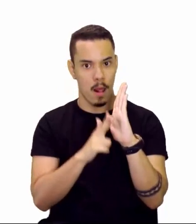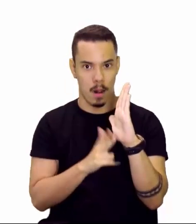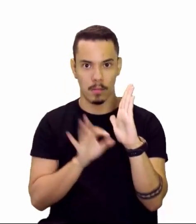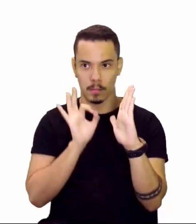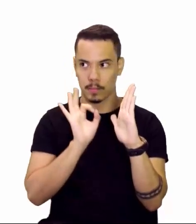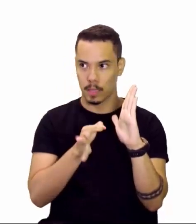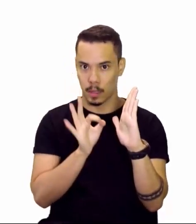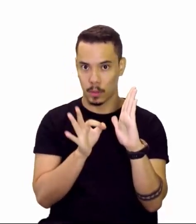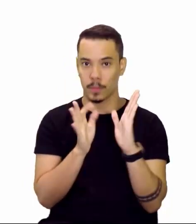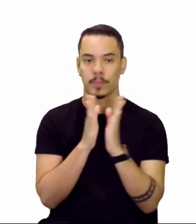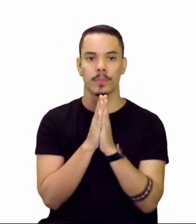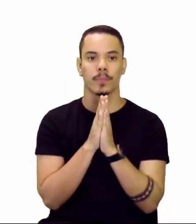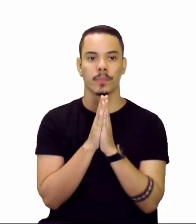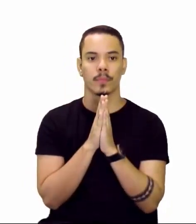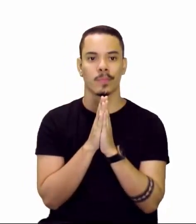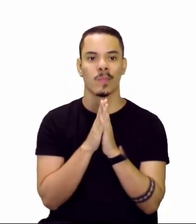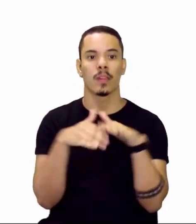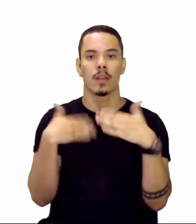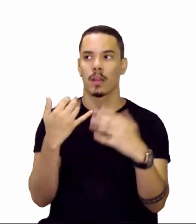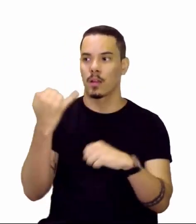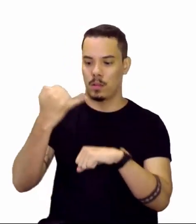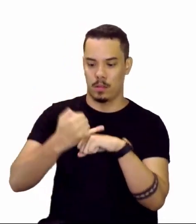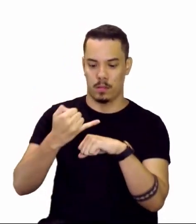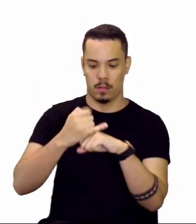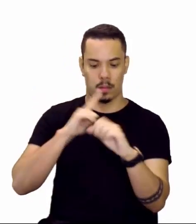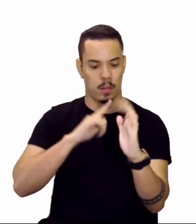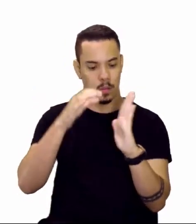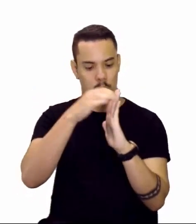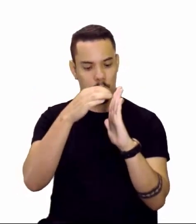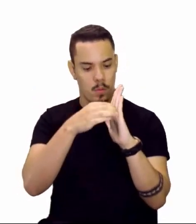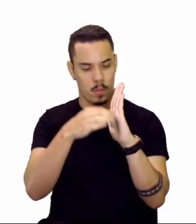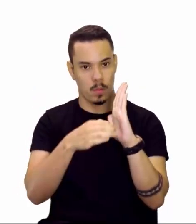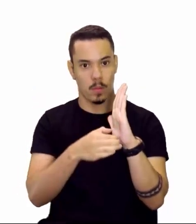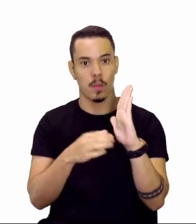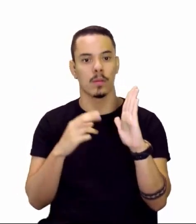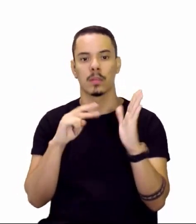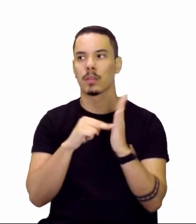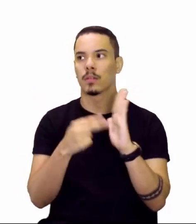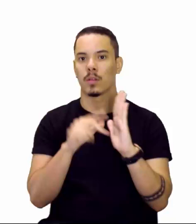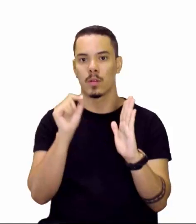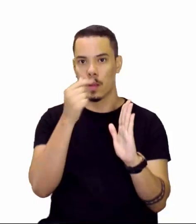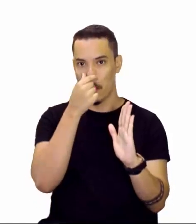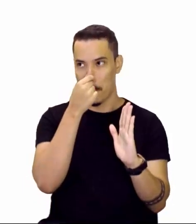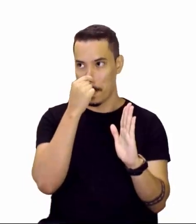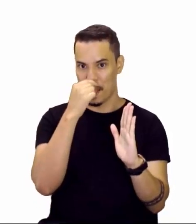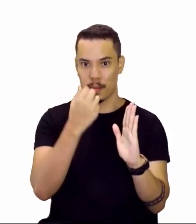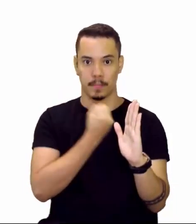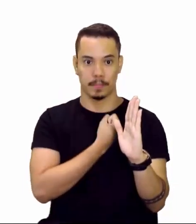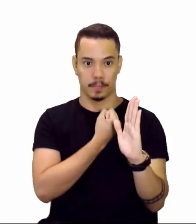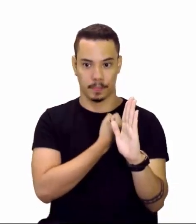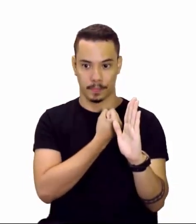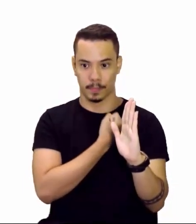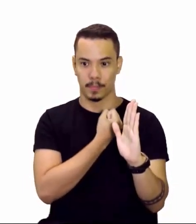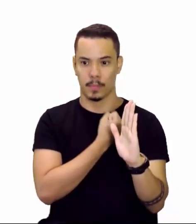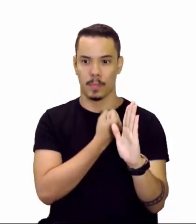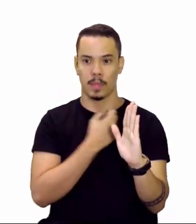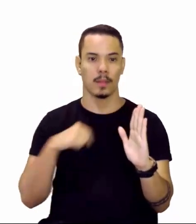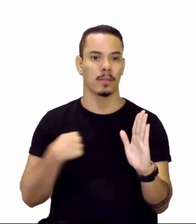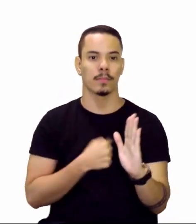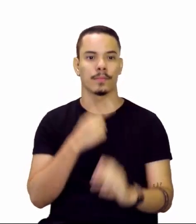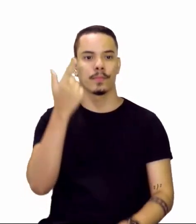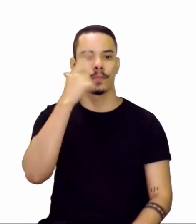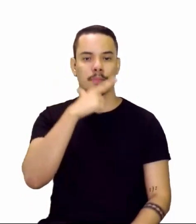né? Aqui os íons, eles são classificados quanto ao número de átomos que são formados e